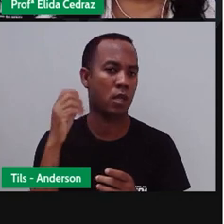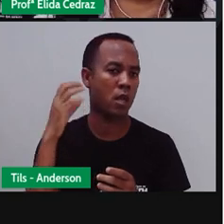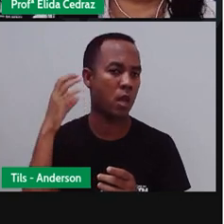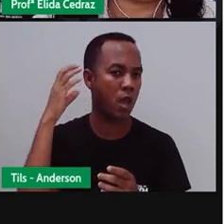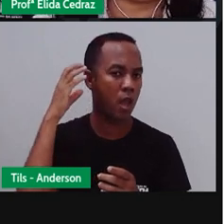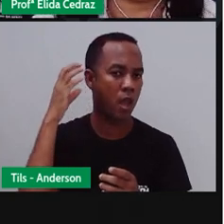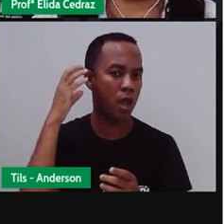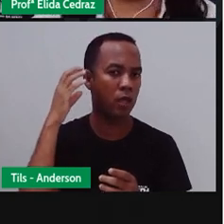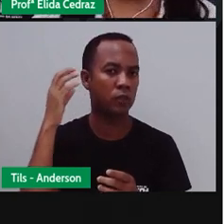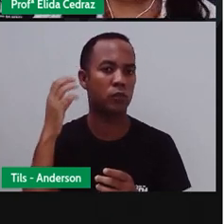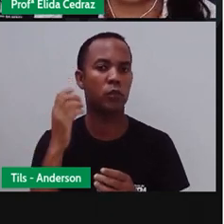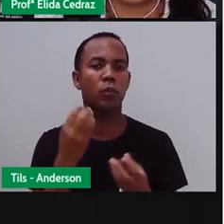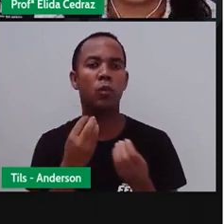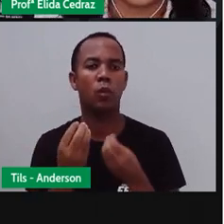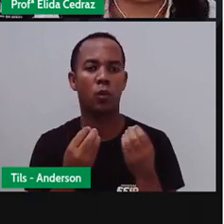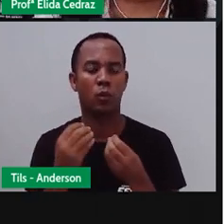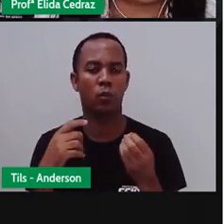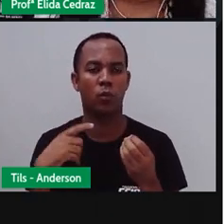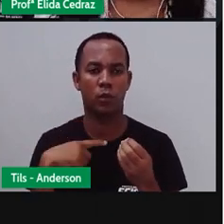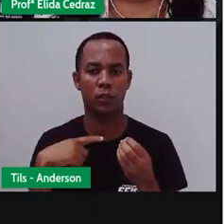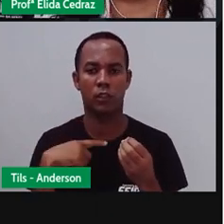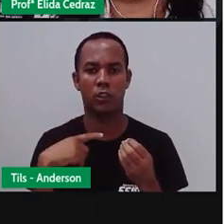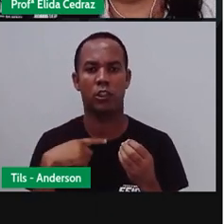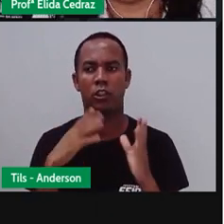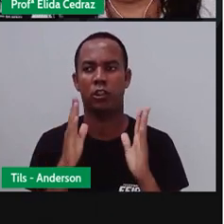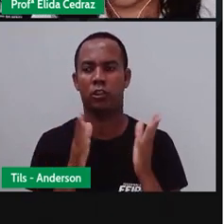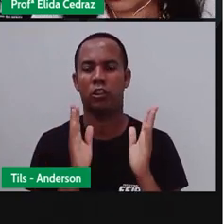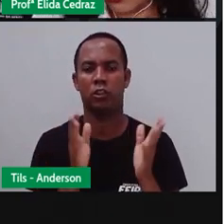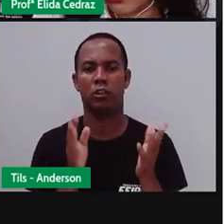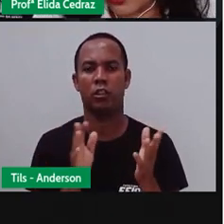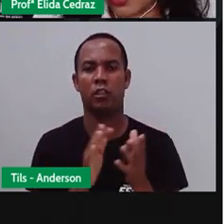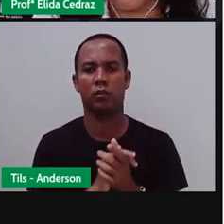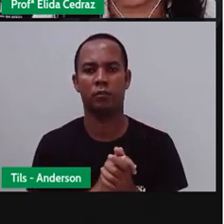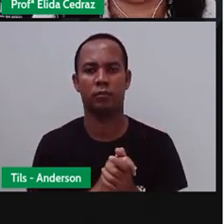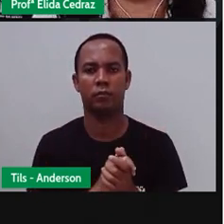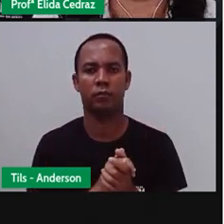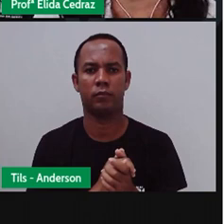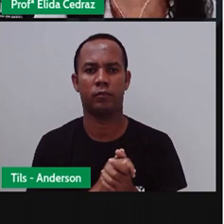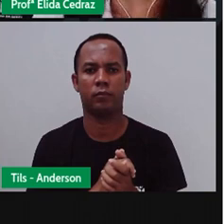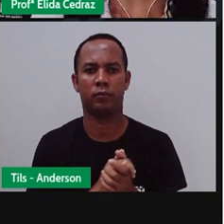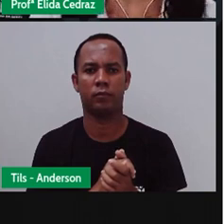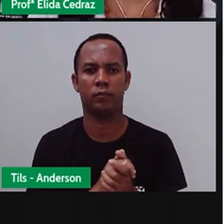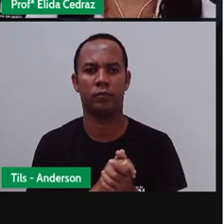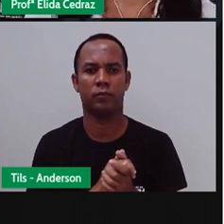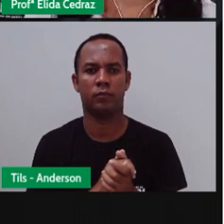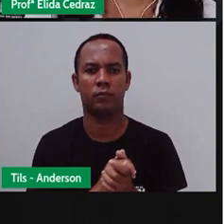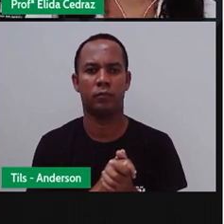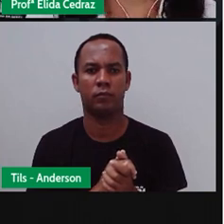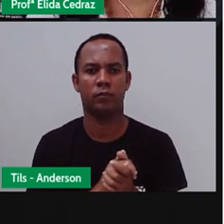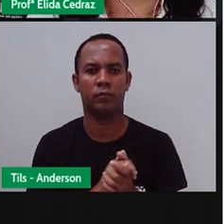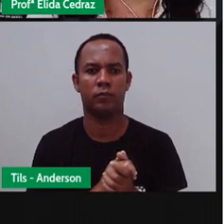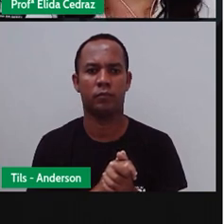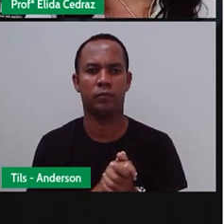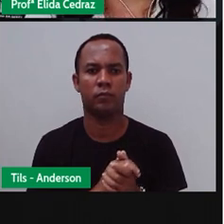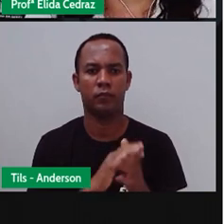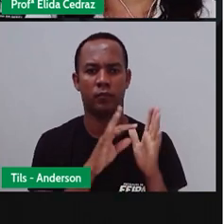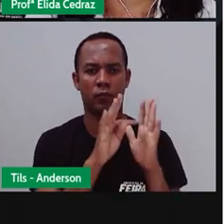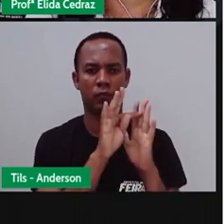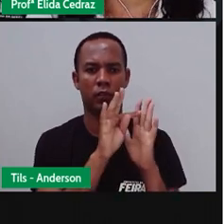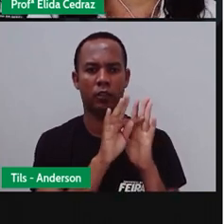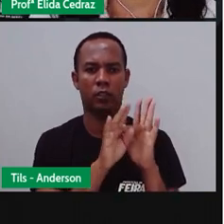a Hora do Brasil, que é um dos noticiários mais antigos que nós temos. Os textos